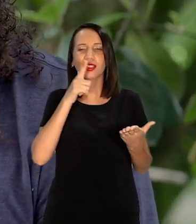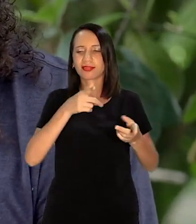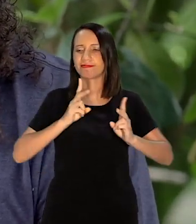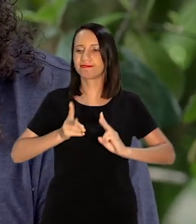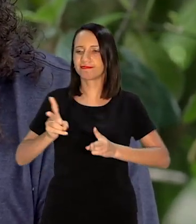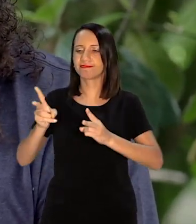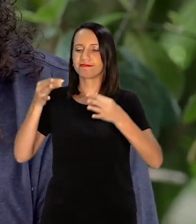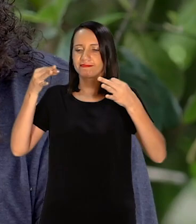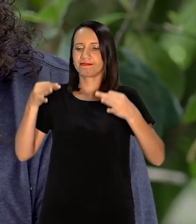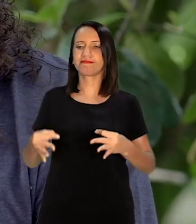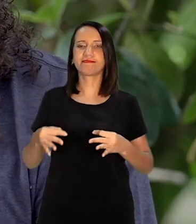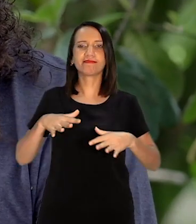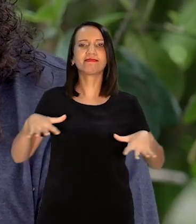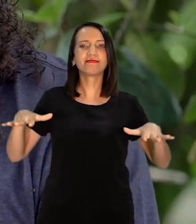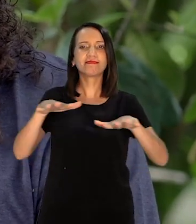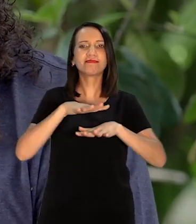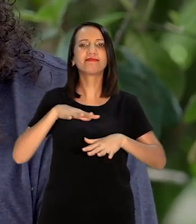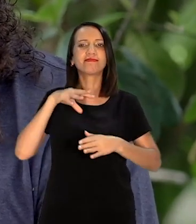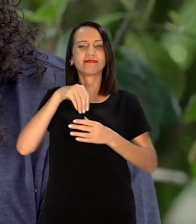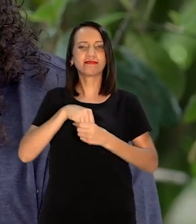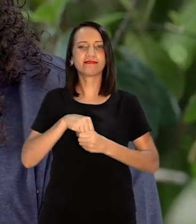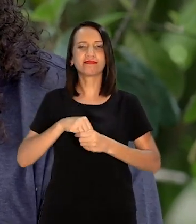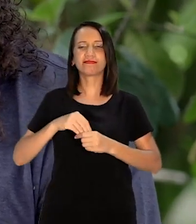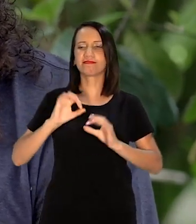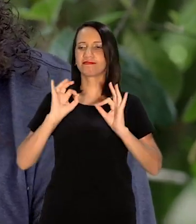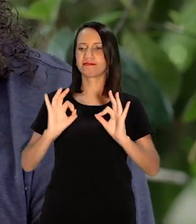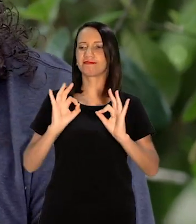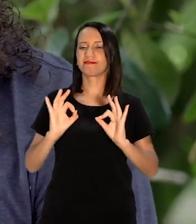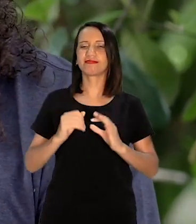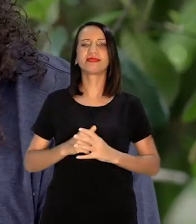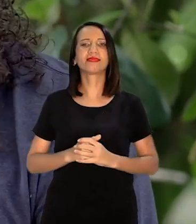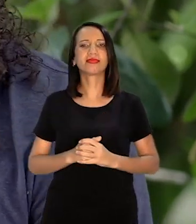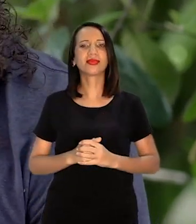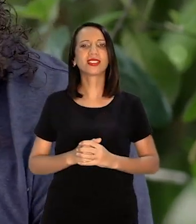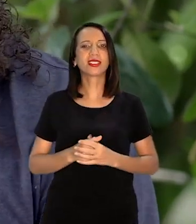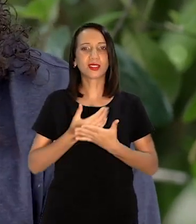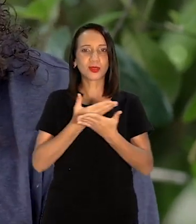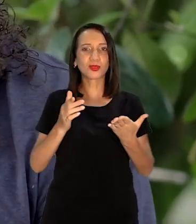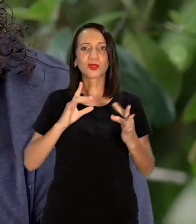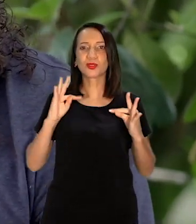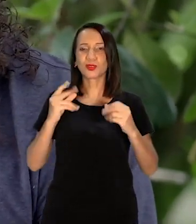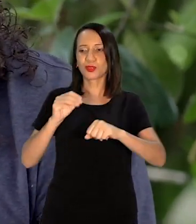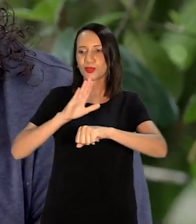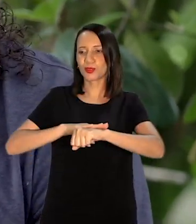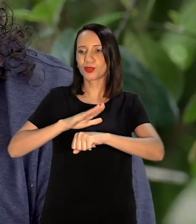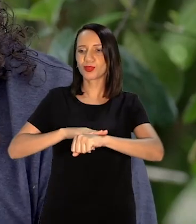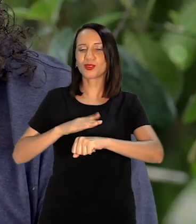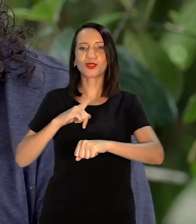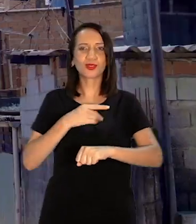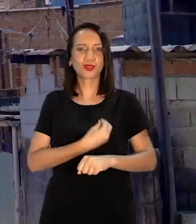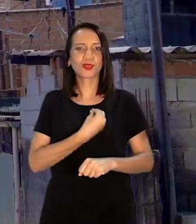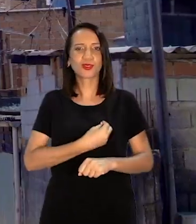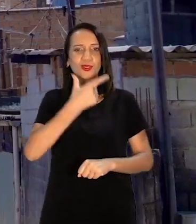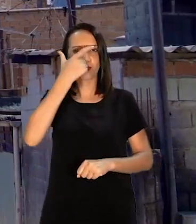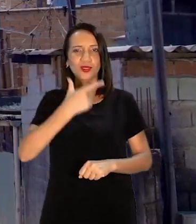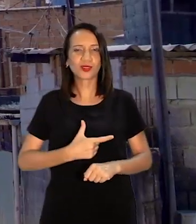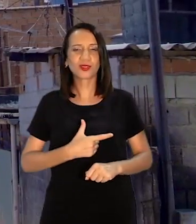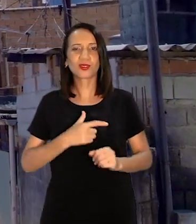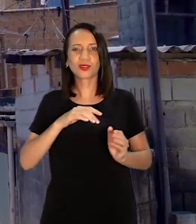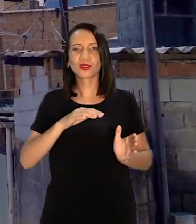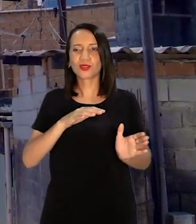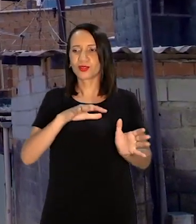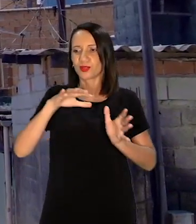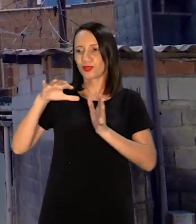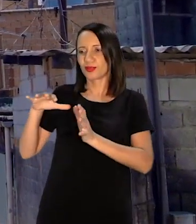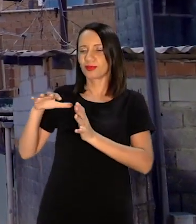se manter Íntegro Dentro de um ambiente Elitista No qual a todo momento Você é colocado Como um párea Será que